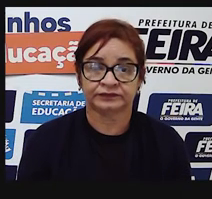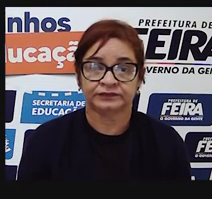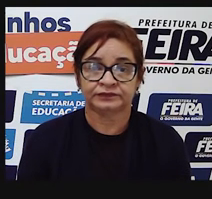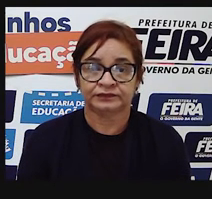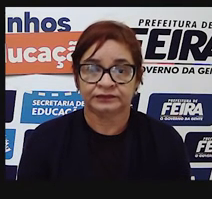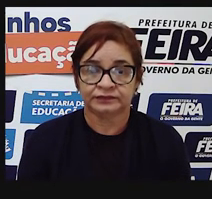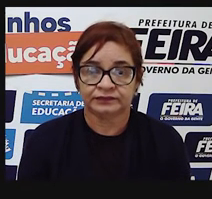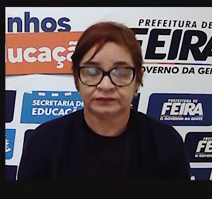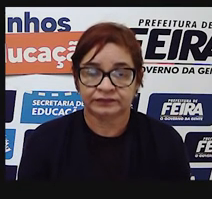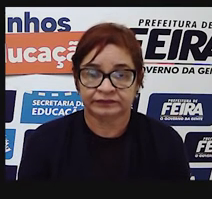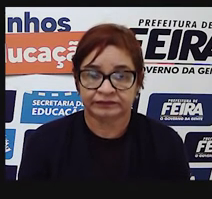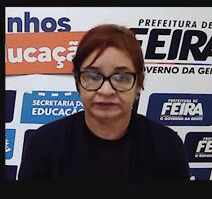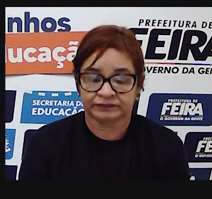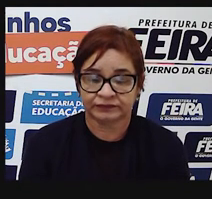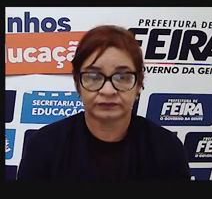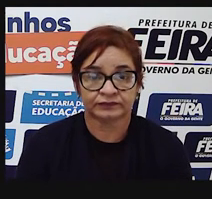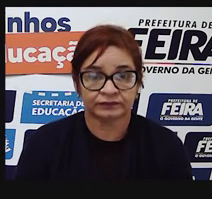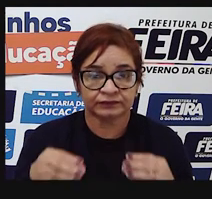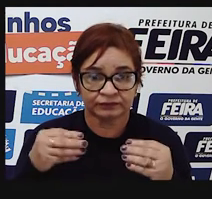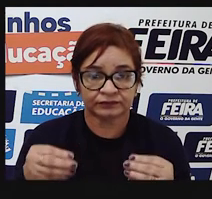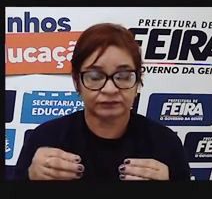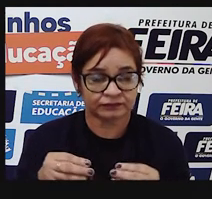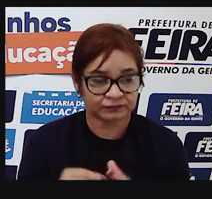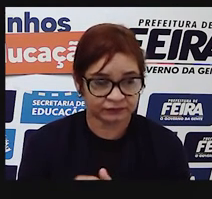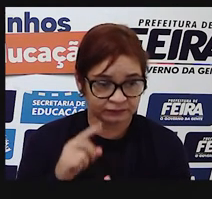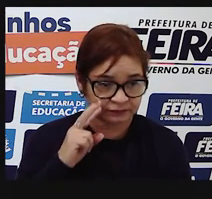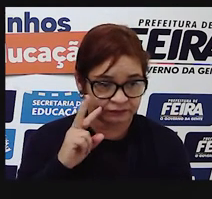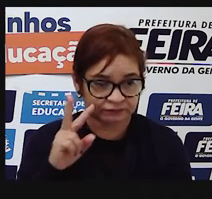que será utilizada quando o aposto aparecer.